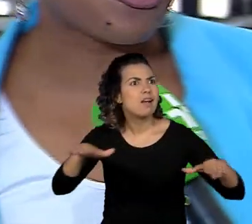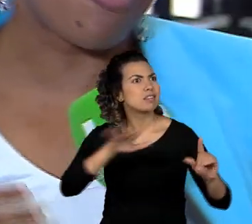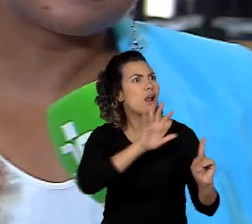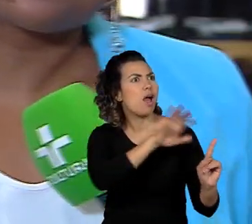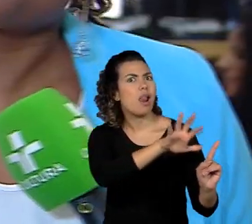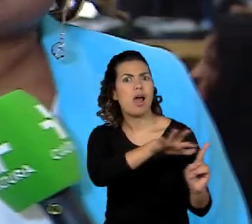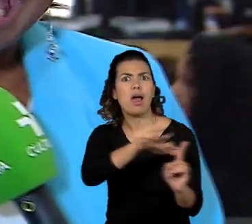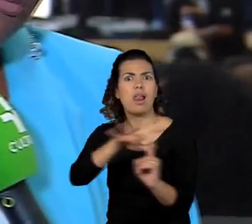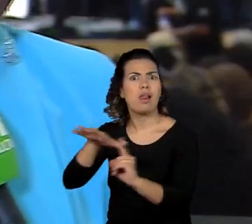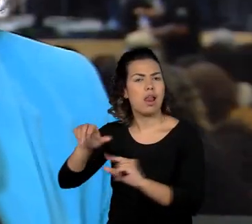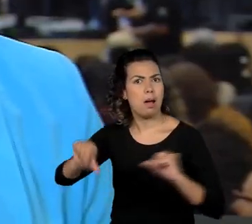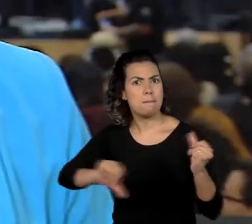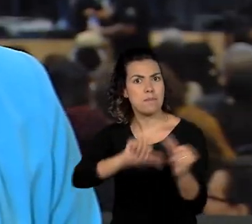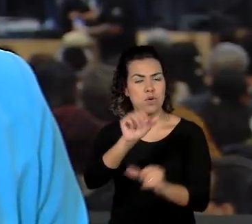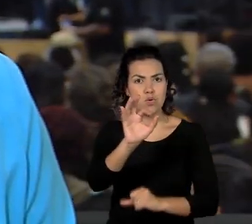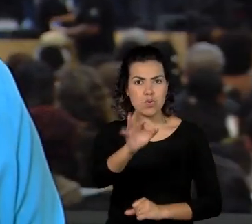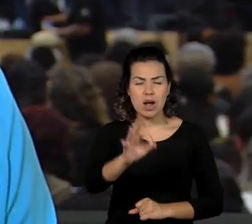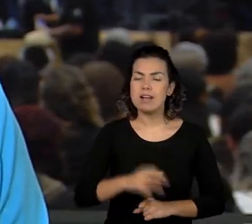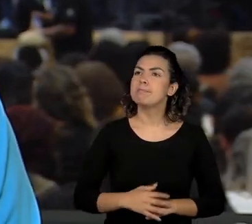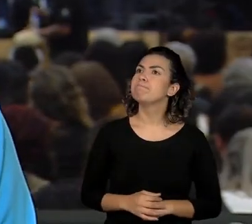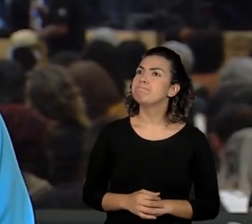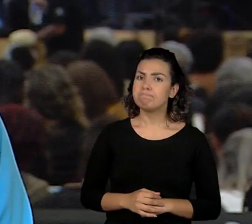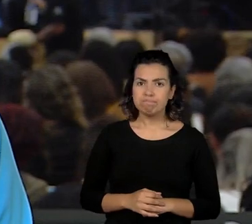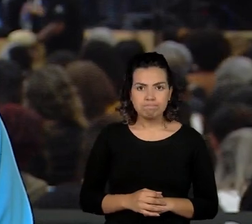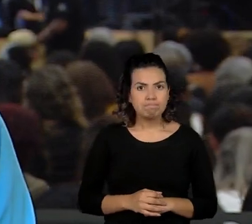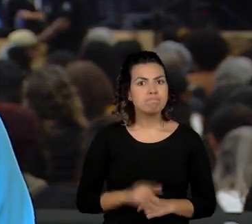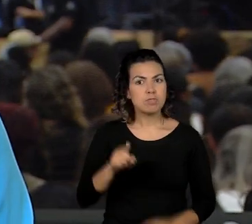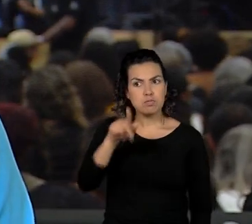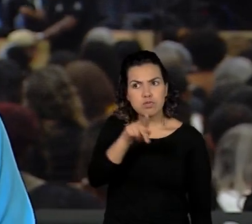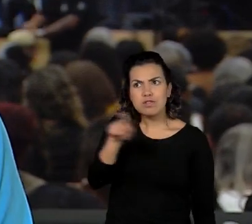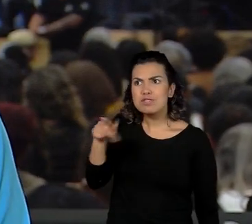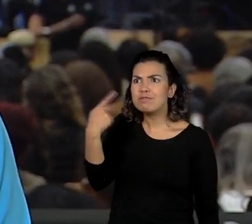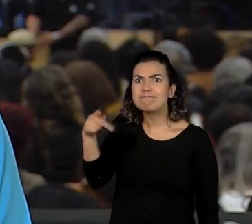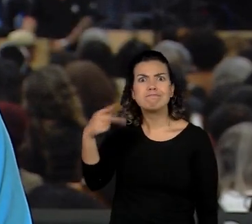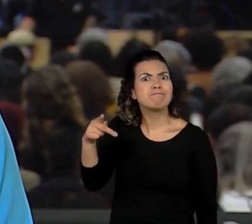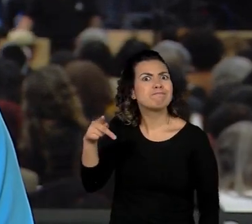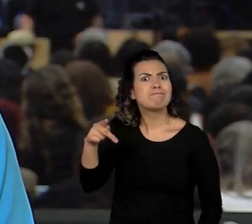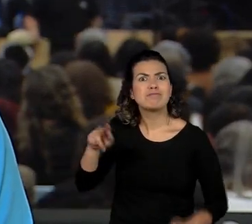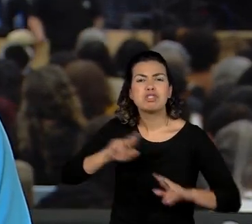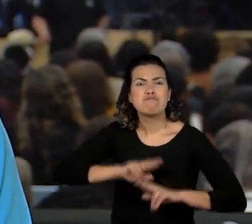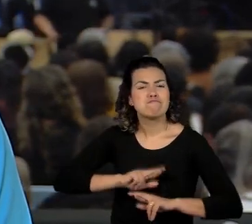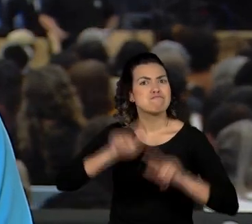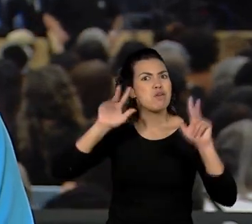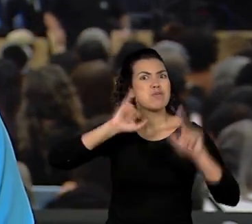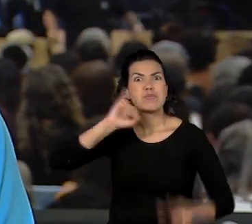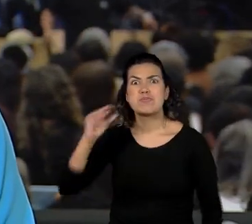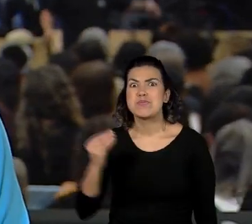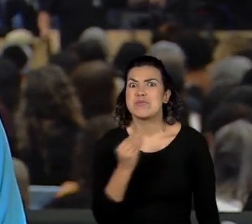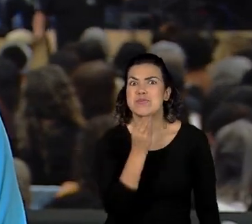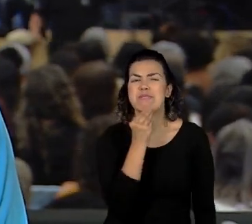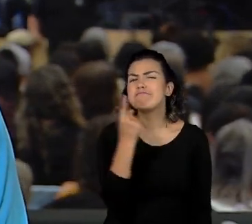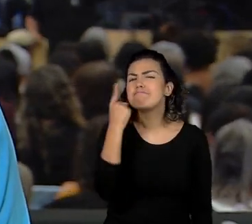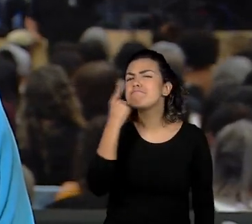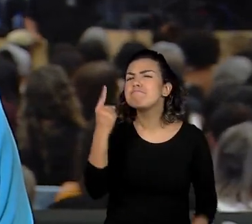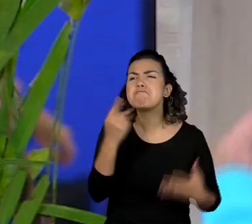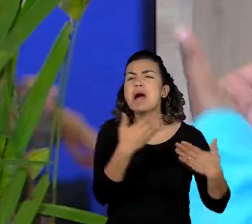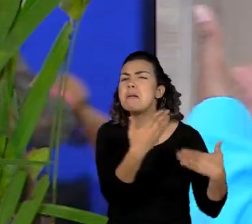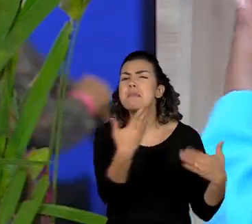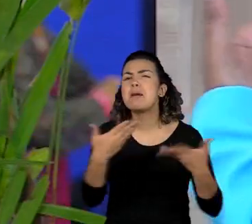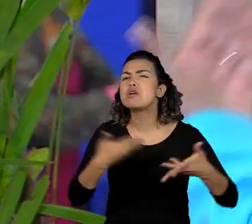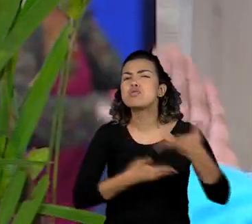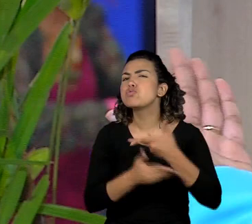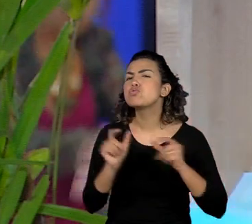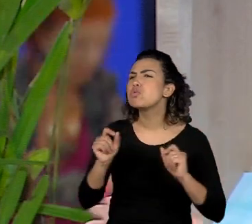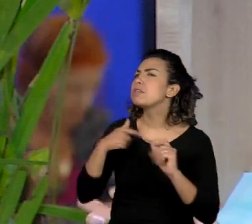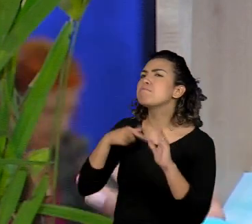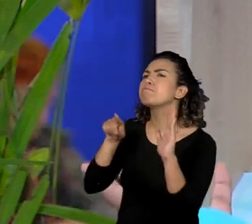verdade. Como escutar um professor é sempre uma oportunidade única. Vamos ouvir o que os nossos homenageados conversaram com a gente. Qual